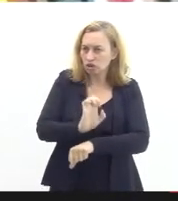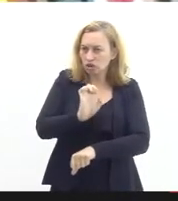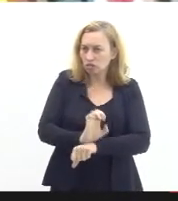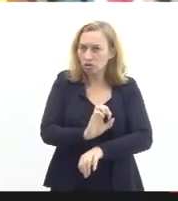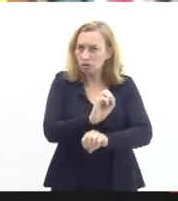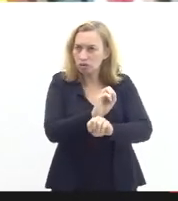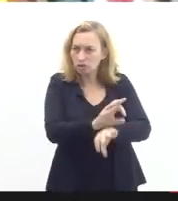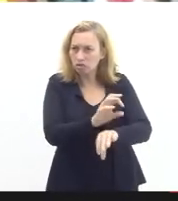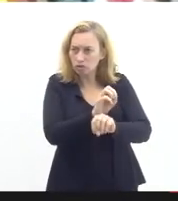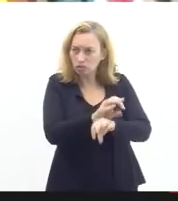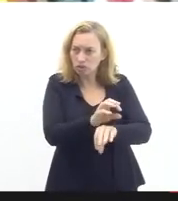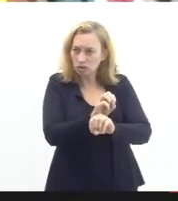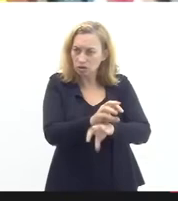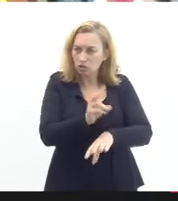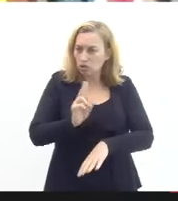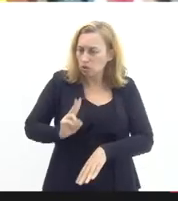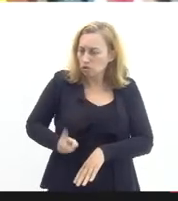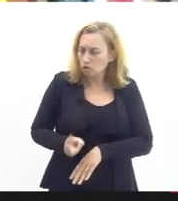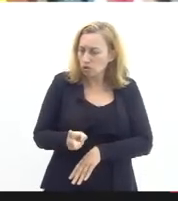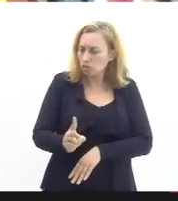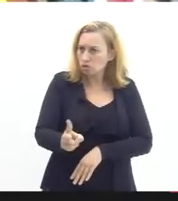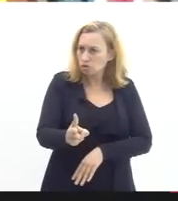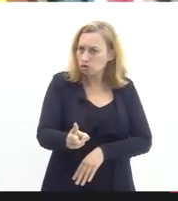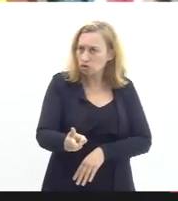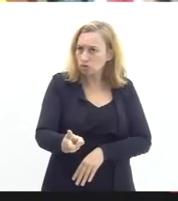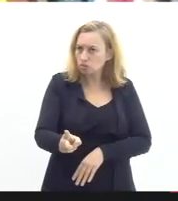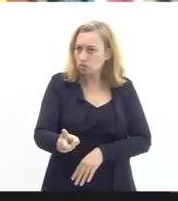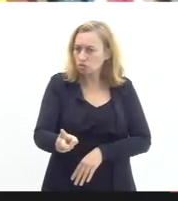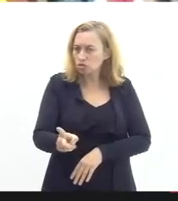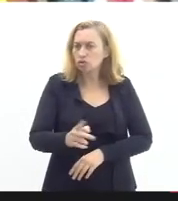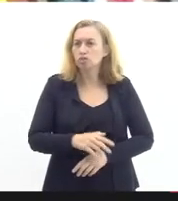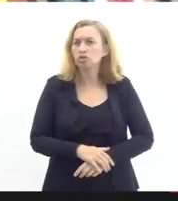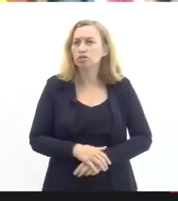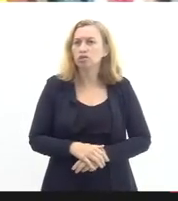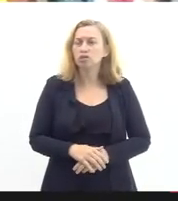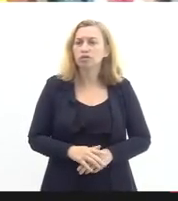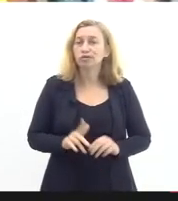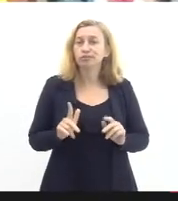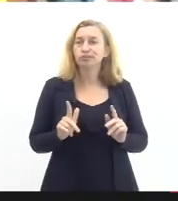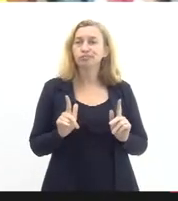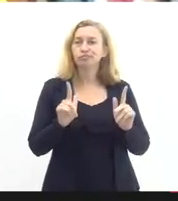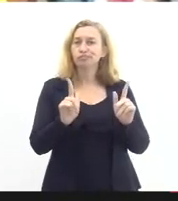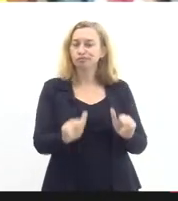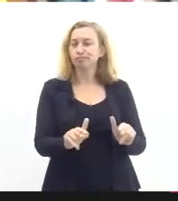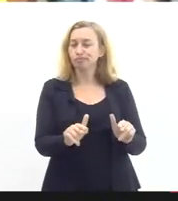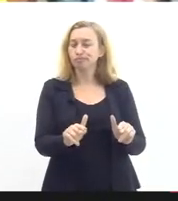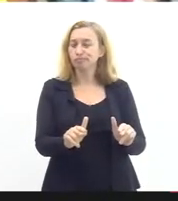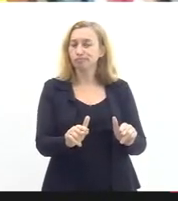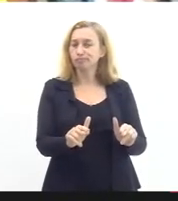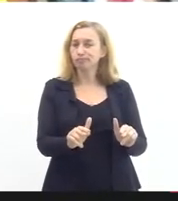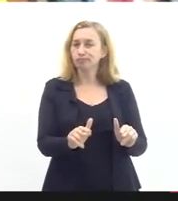educação que continua na mesma situação que